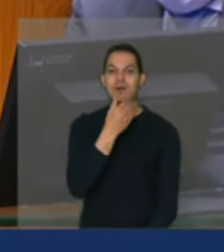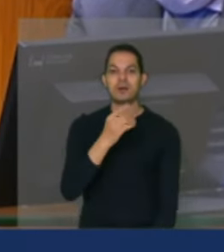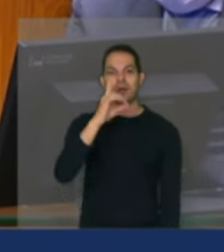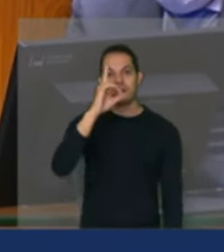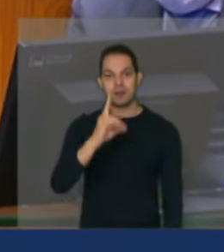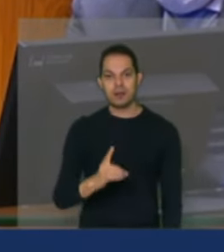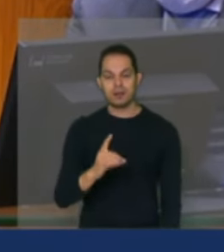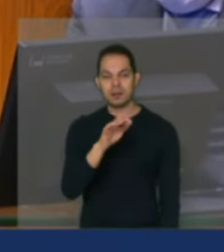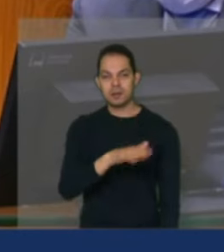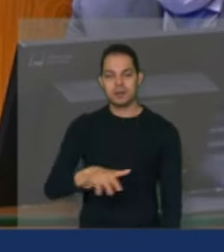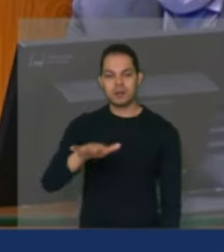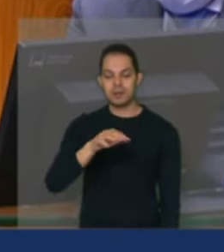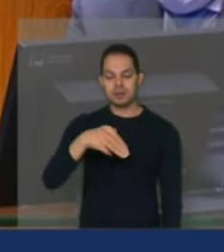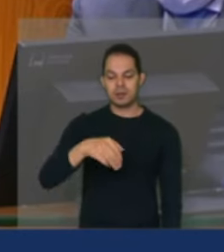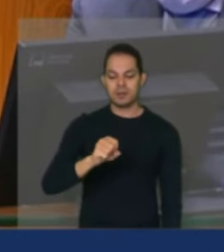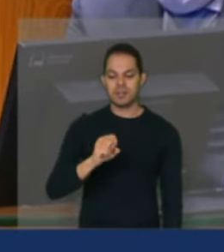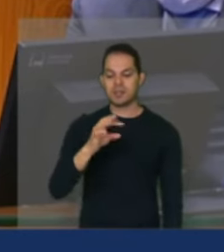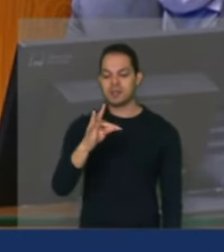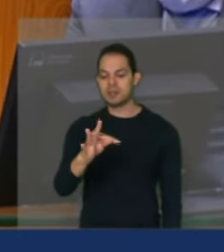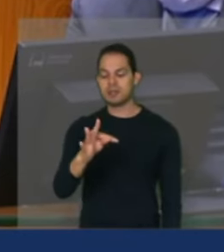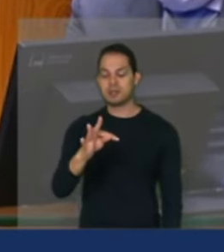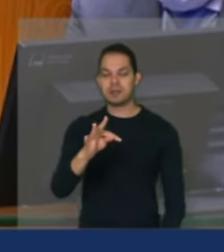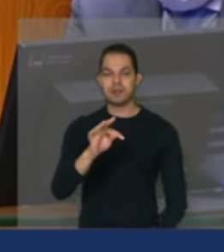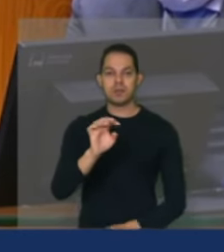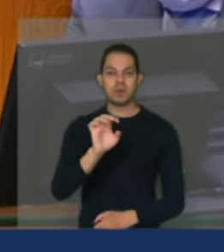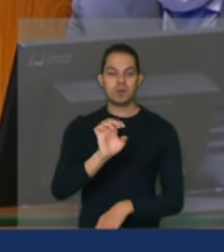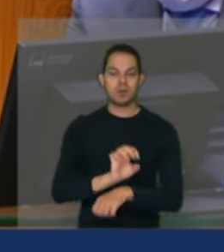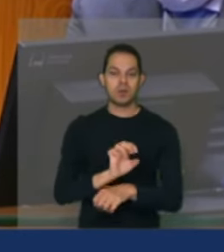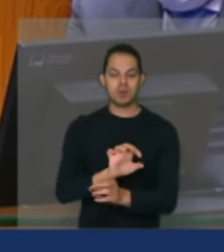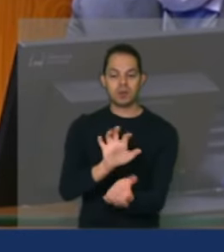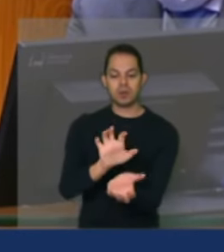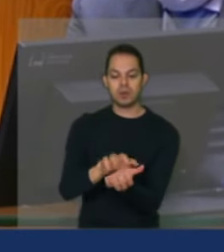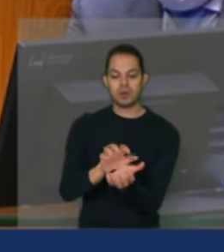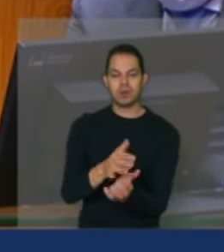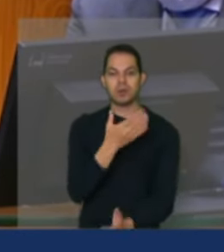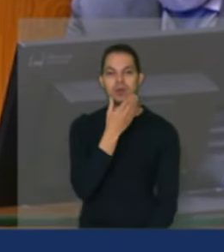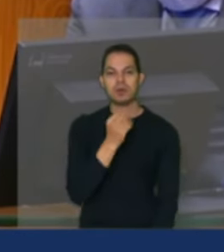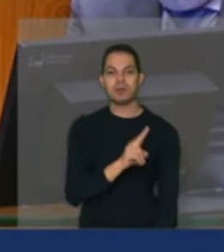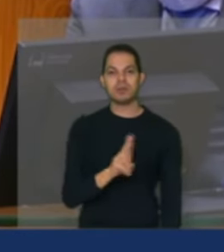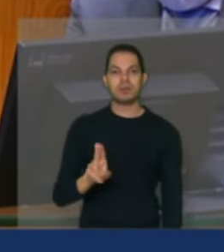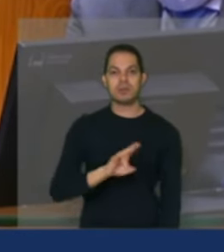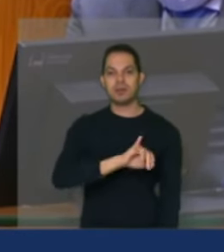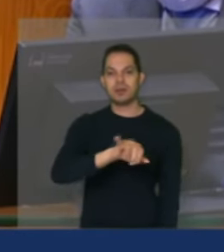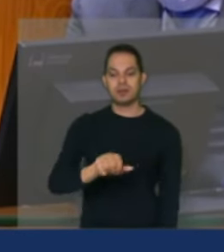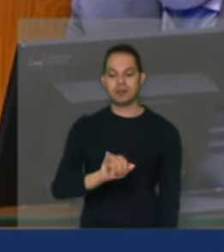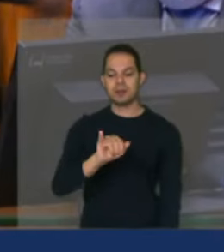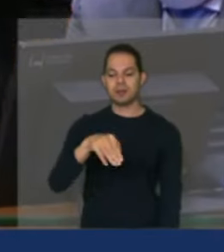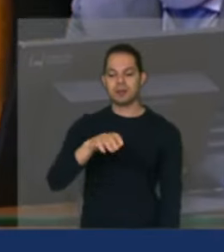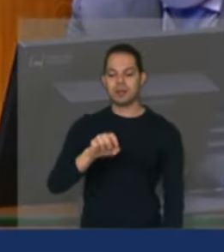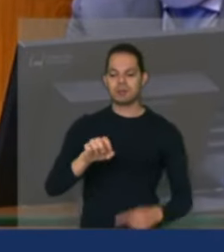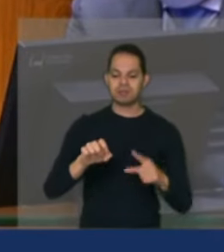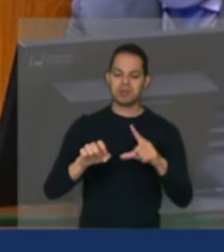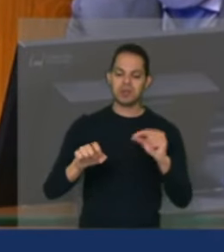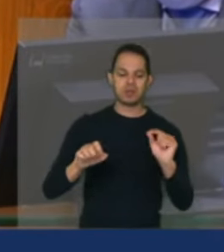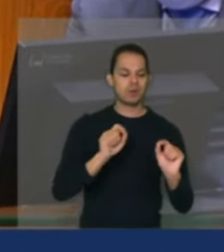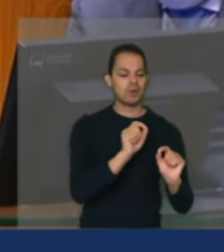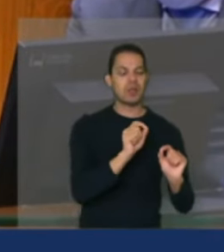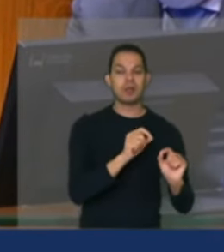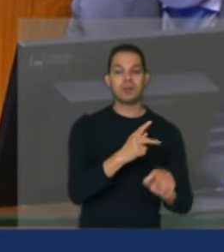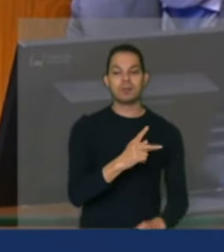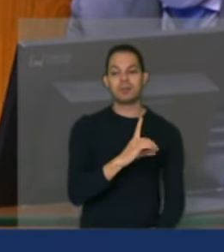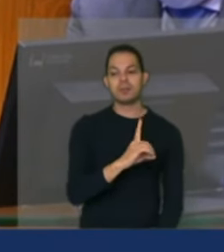MST pelo estado de Pernambuco, Jaime Amorim, que também é indicação do PDT.